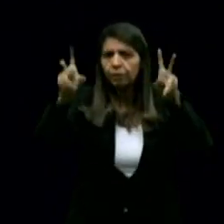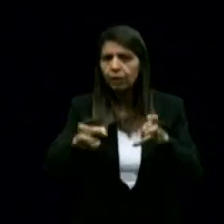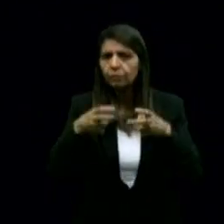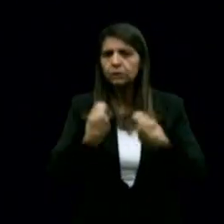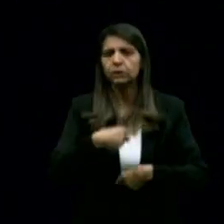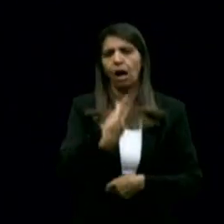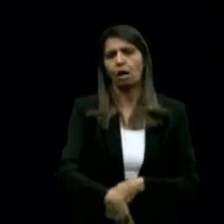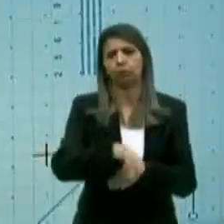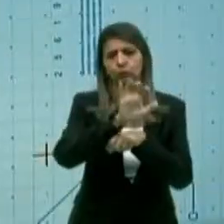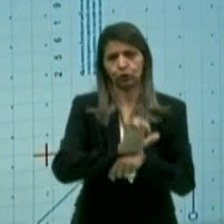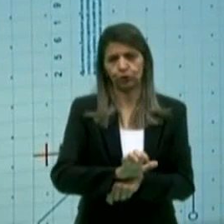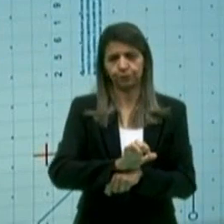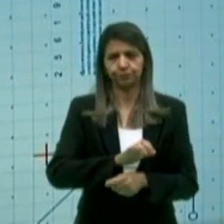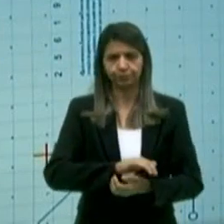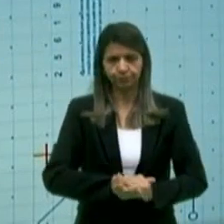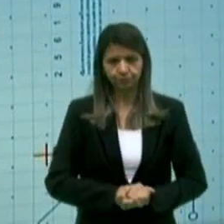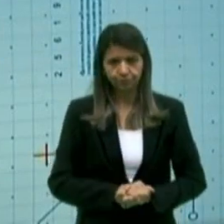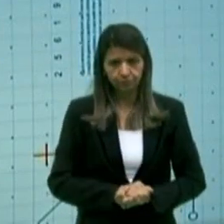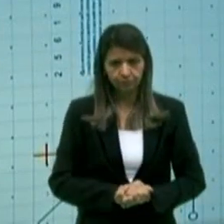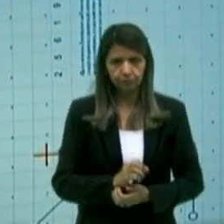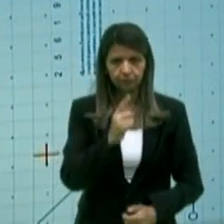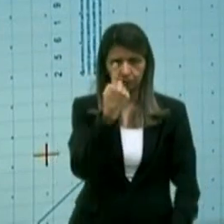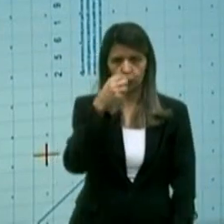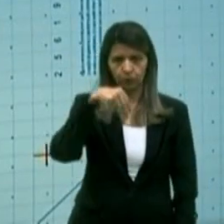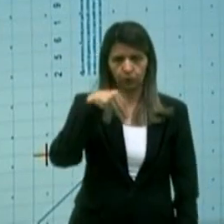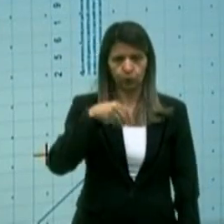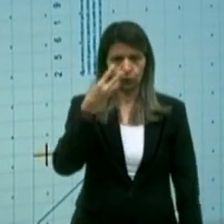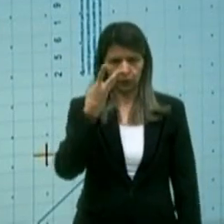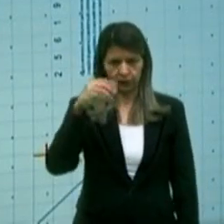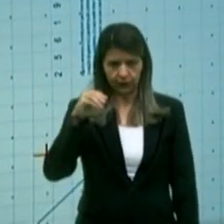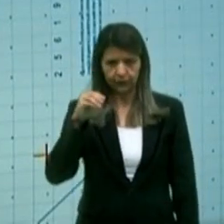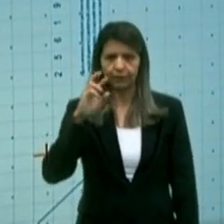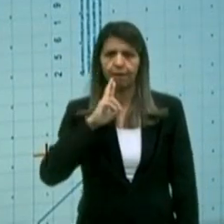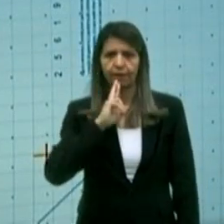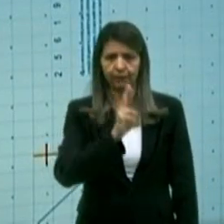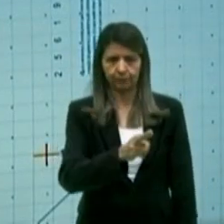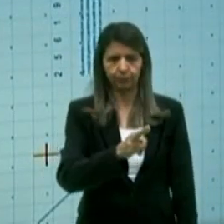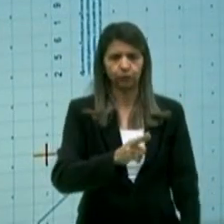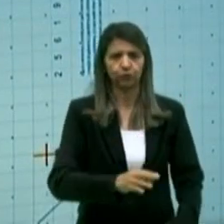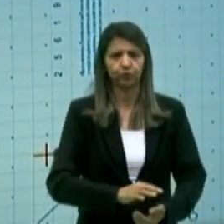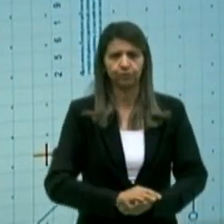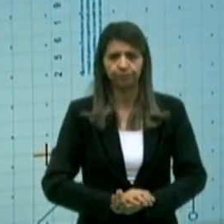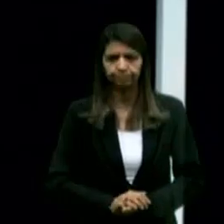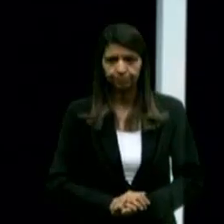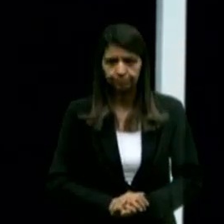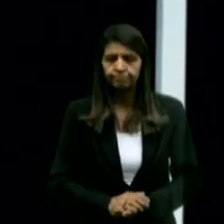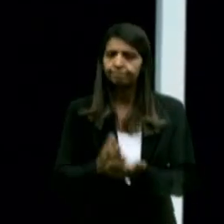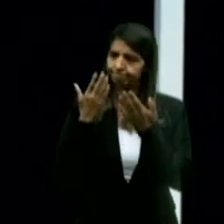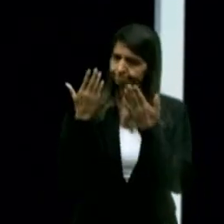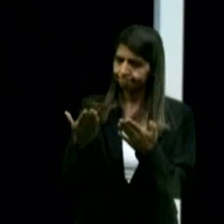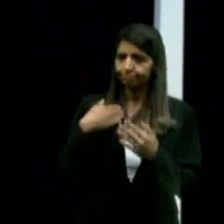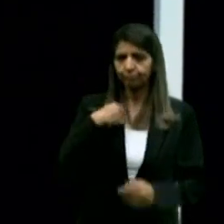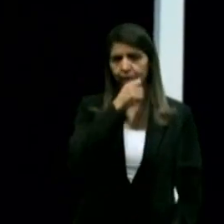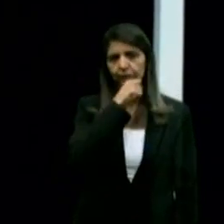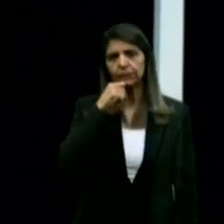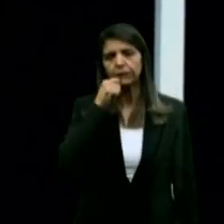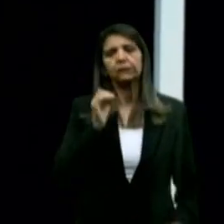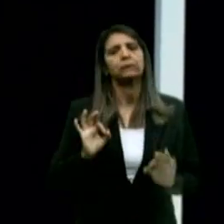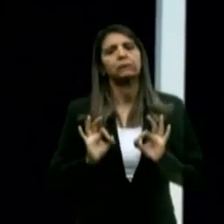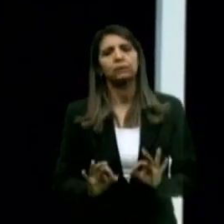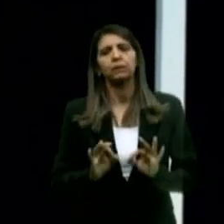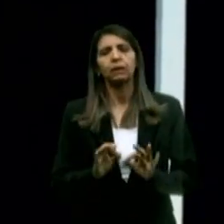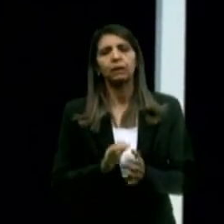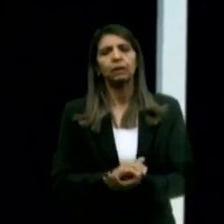aqui no Estado? Professora, o governo federal... candidato, para a sua resposta. Adjane, o governo federal, ele